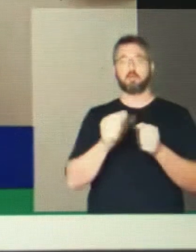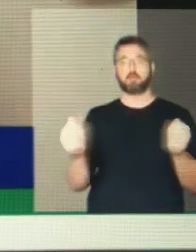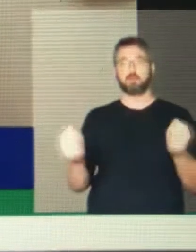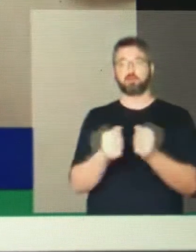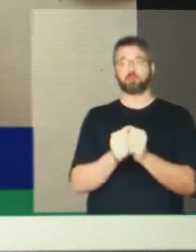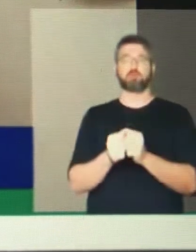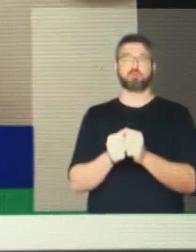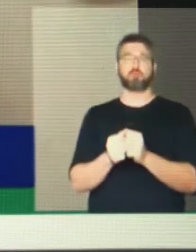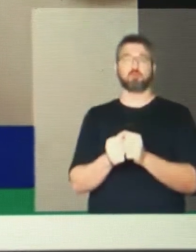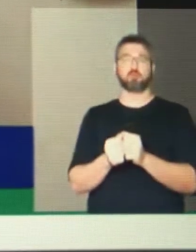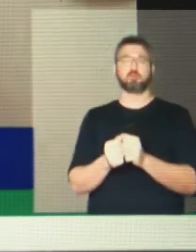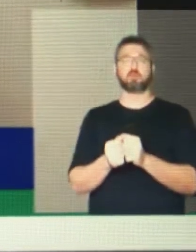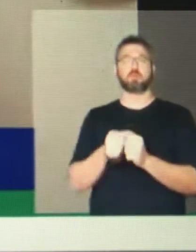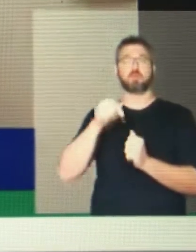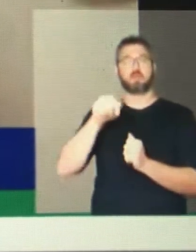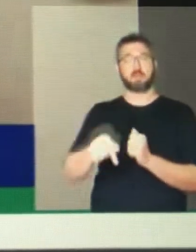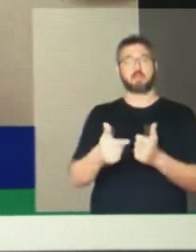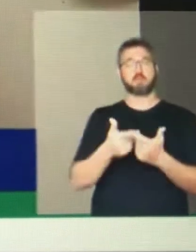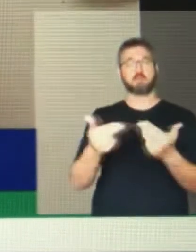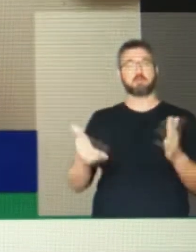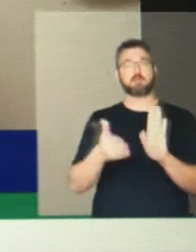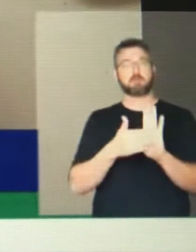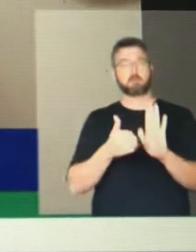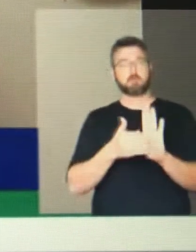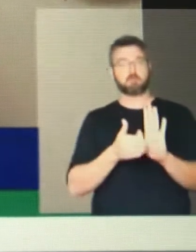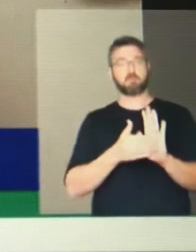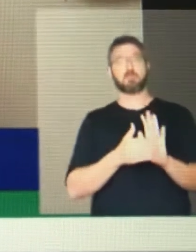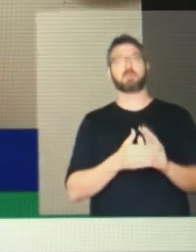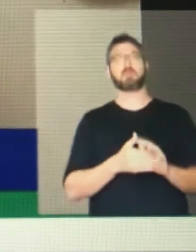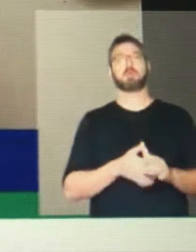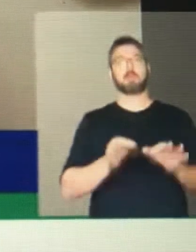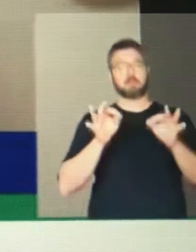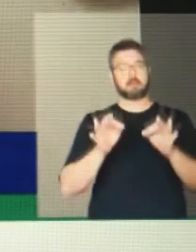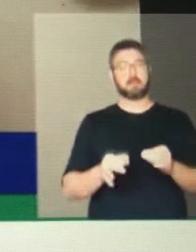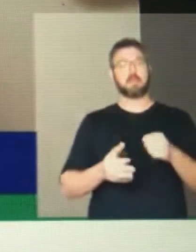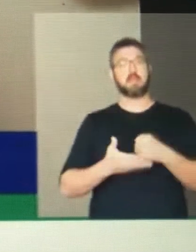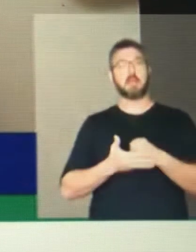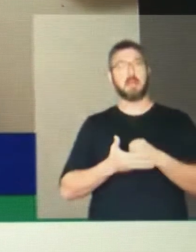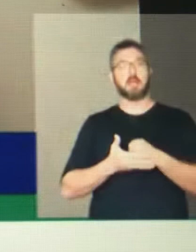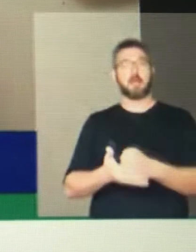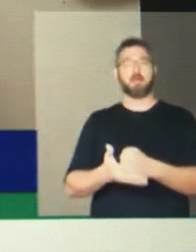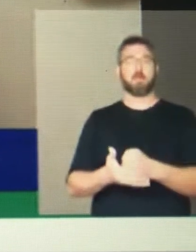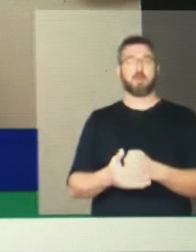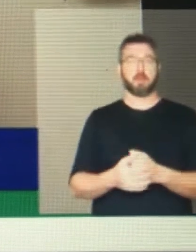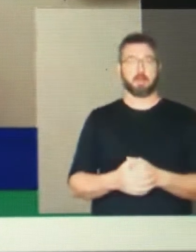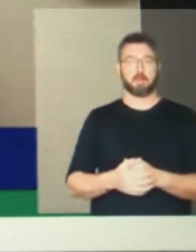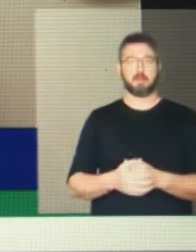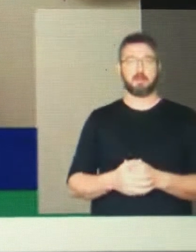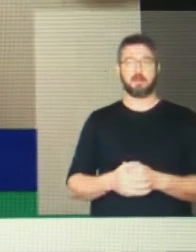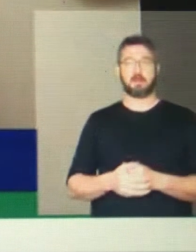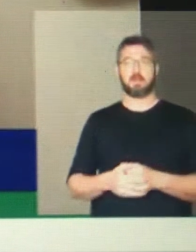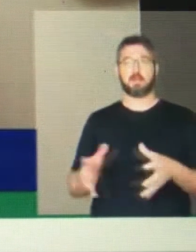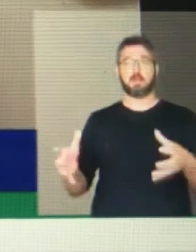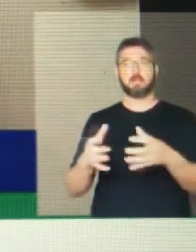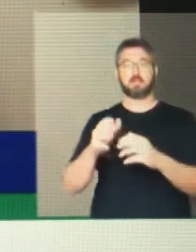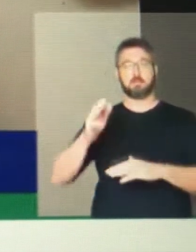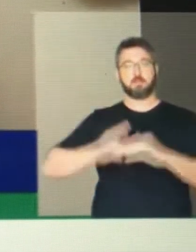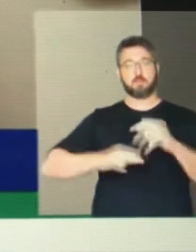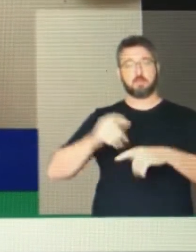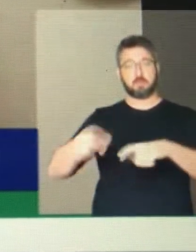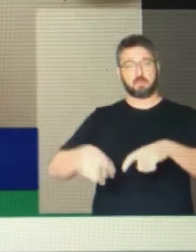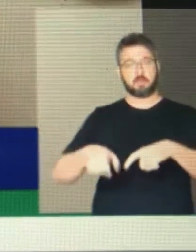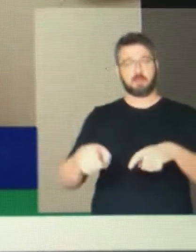classe de agricultores que estão invisíveis e visíveis para o Estado brasileiro. Muito obrigado, presidente. Obrigado.